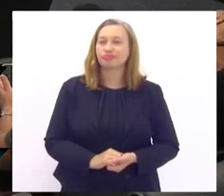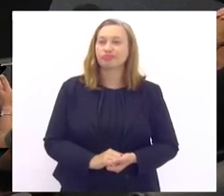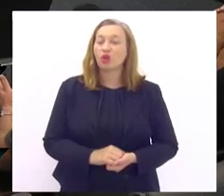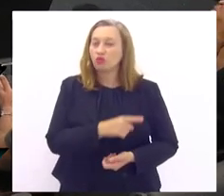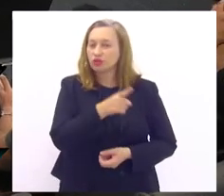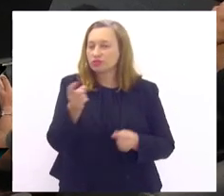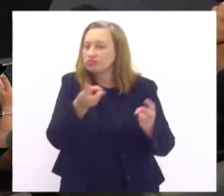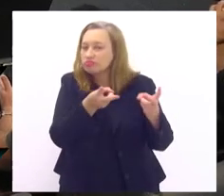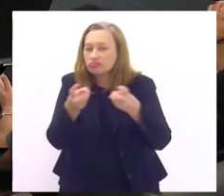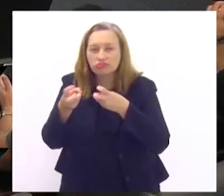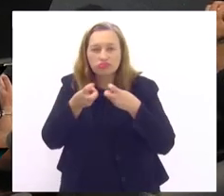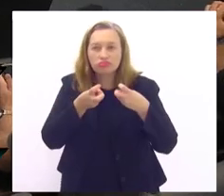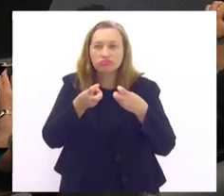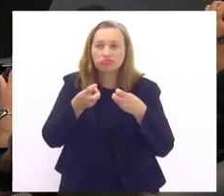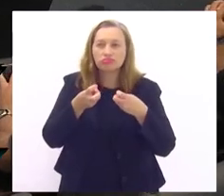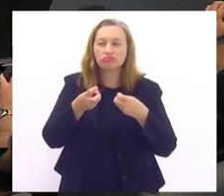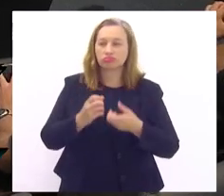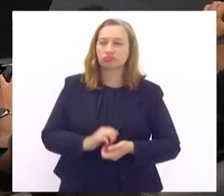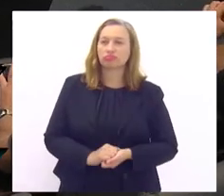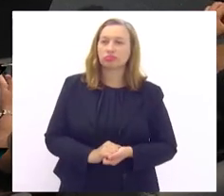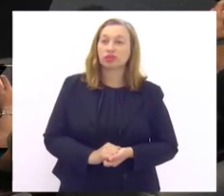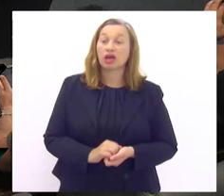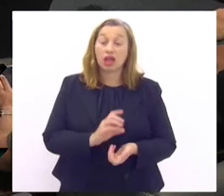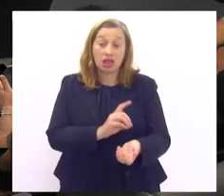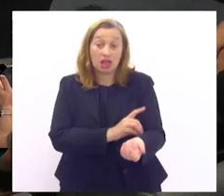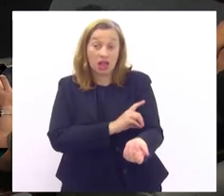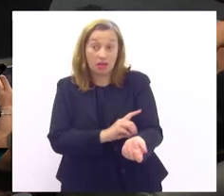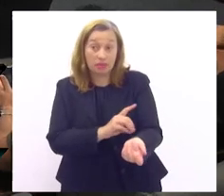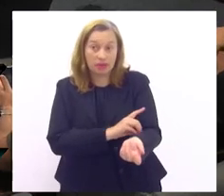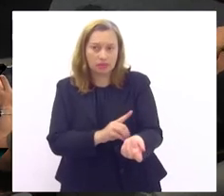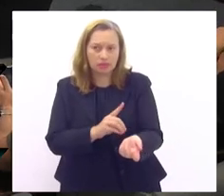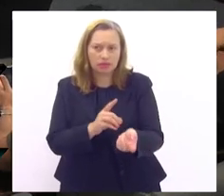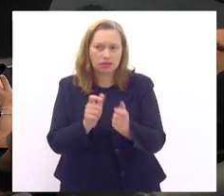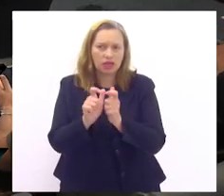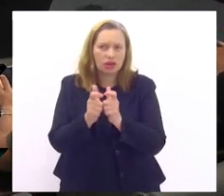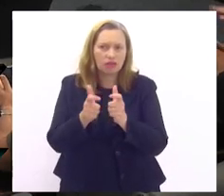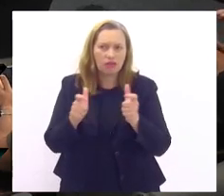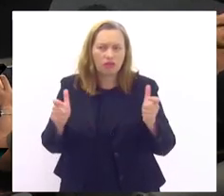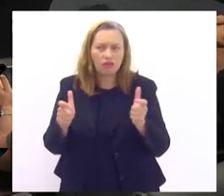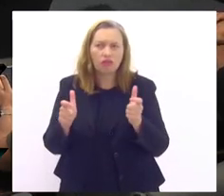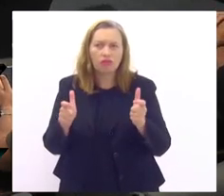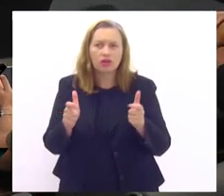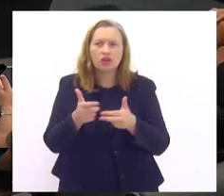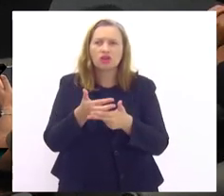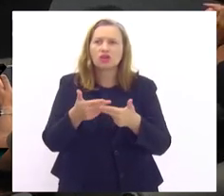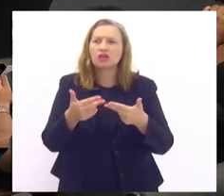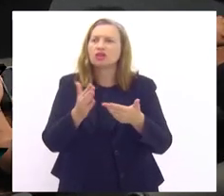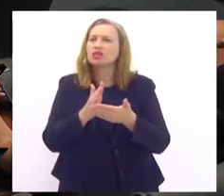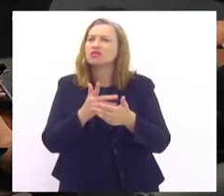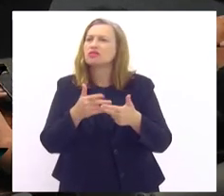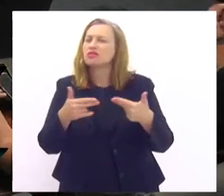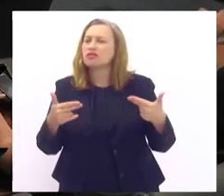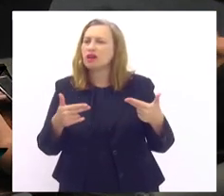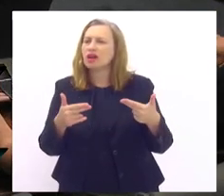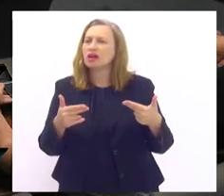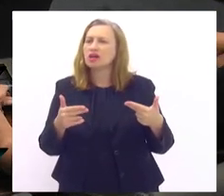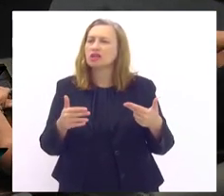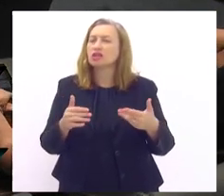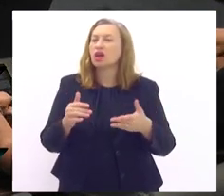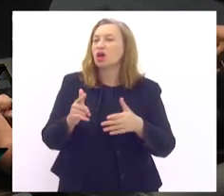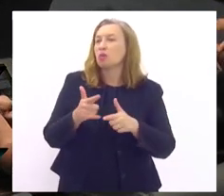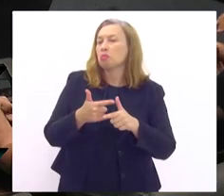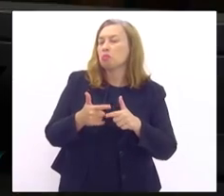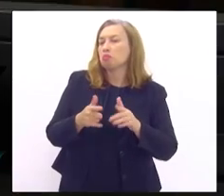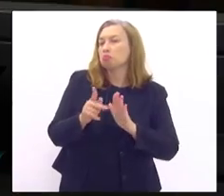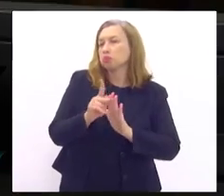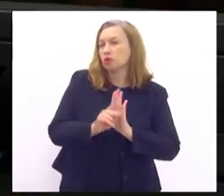perceberam que a demanda referente ao diabetes ela é muito grande ela vem de várias vertentes projetos antigos eu